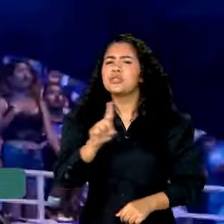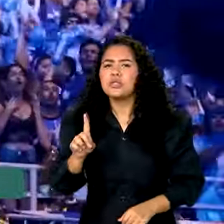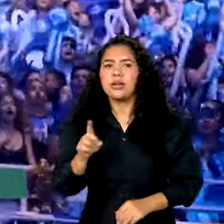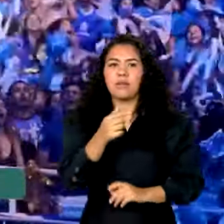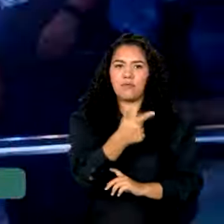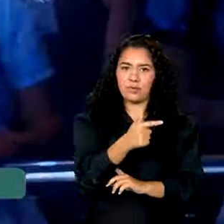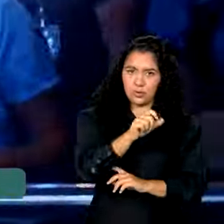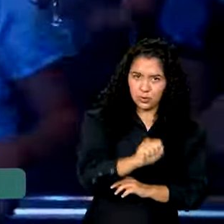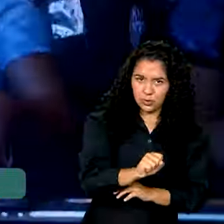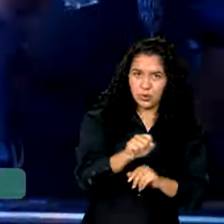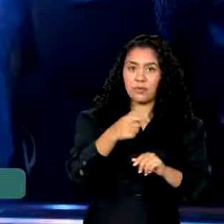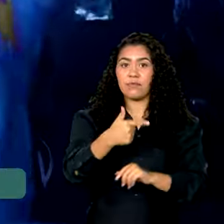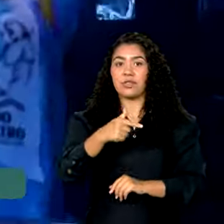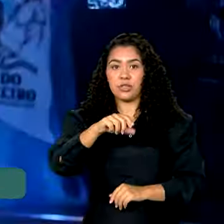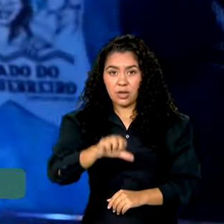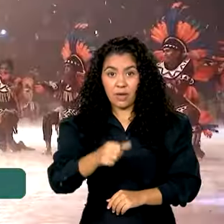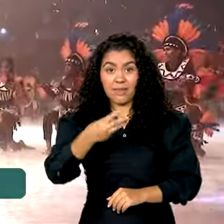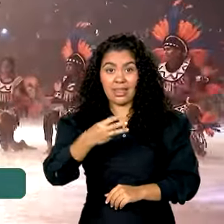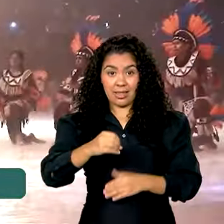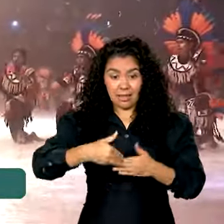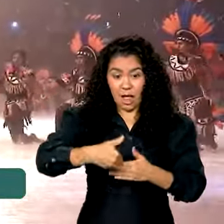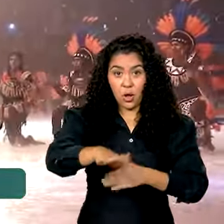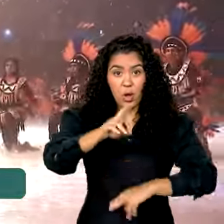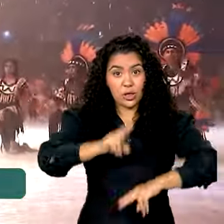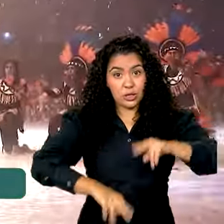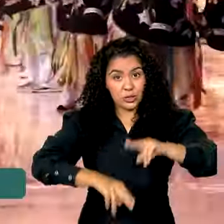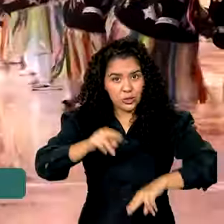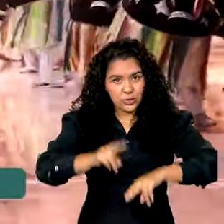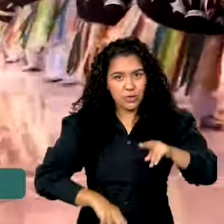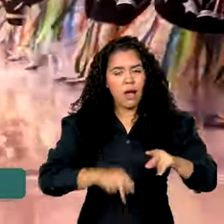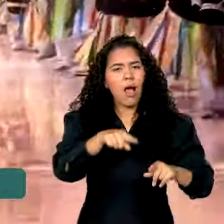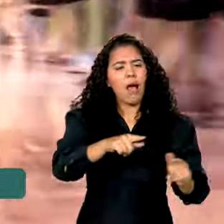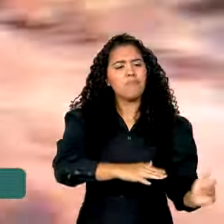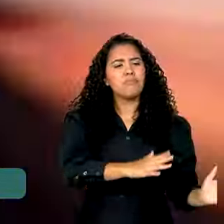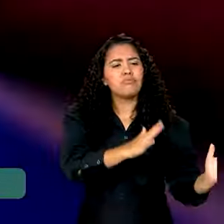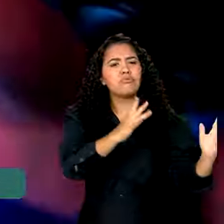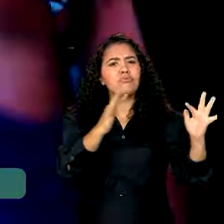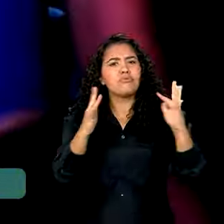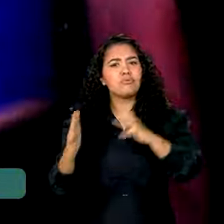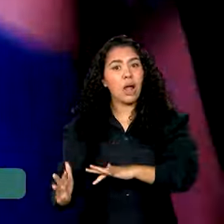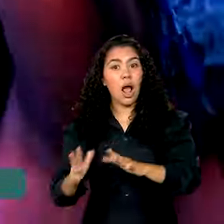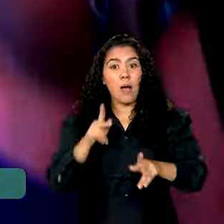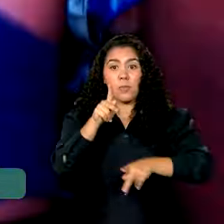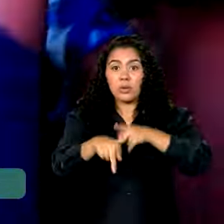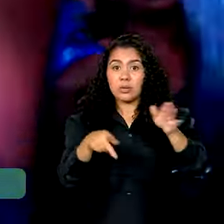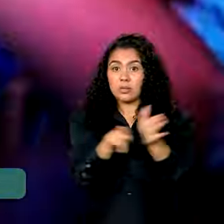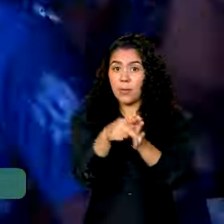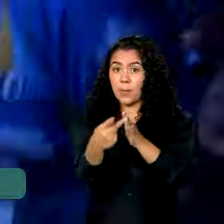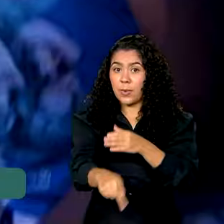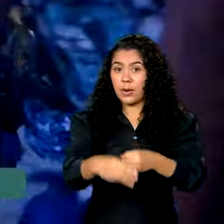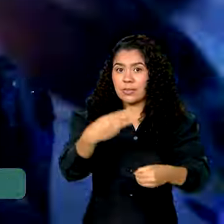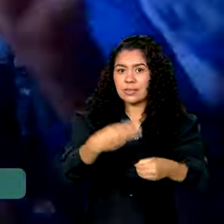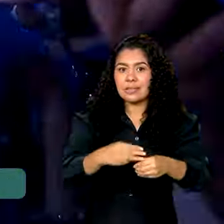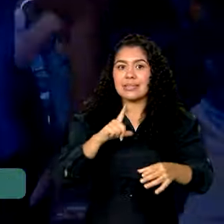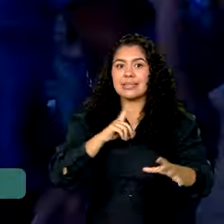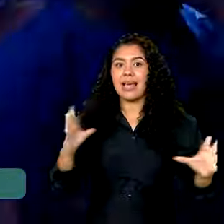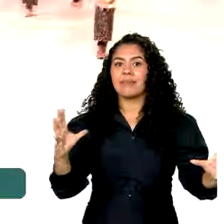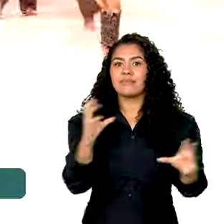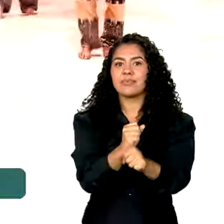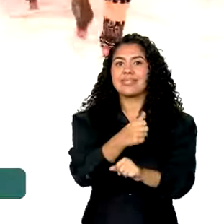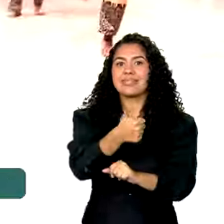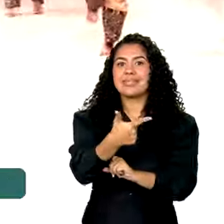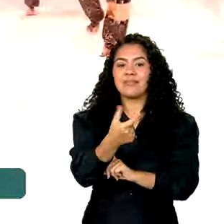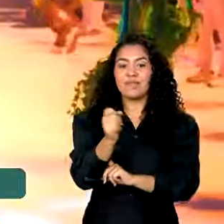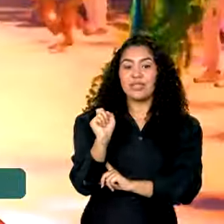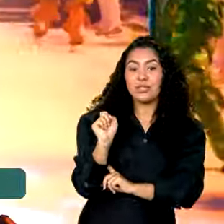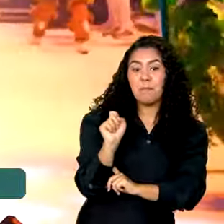29 e 30 de junho. Agora, ao longo dos dias do evento, a população de Parintins atinge mais de 120 mil